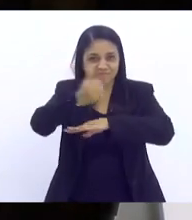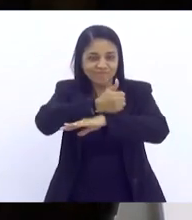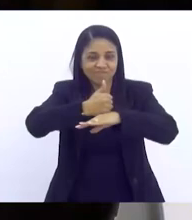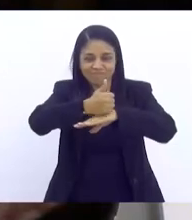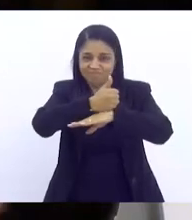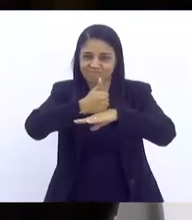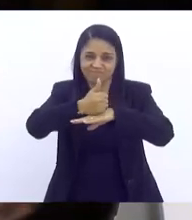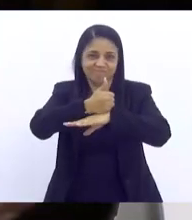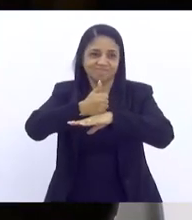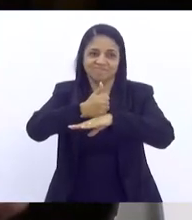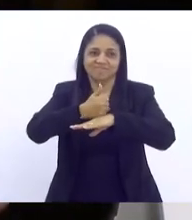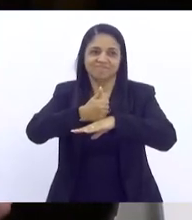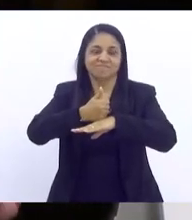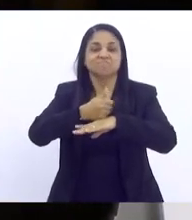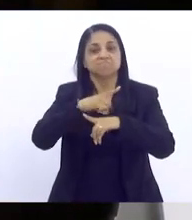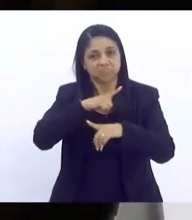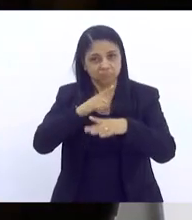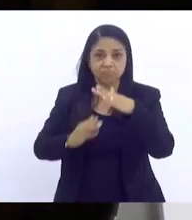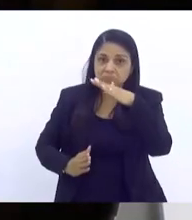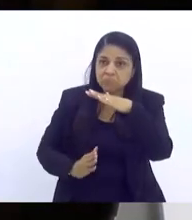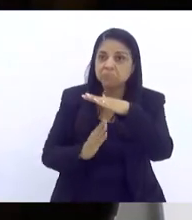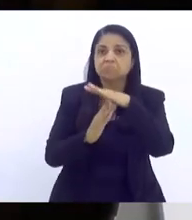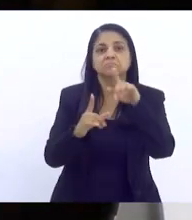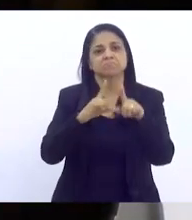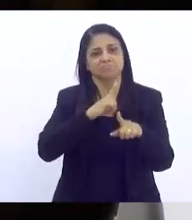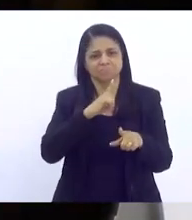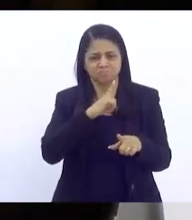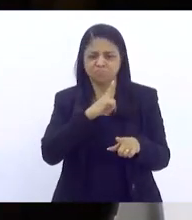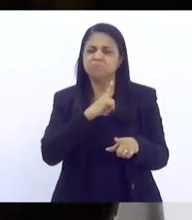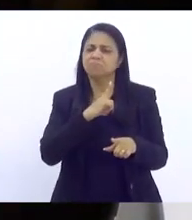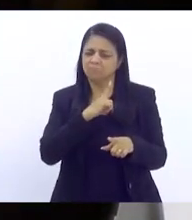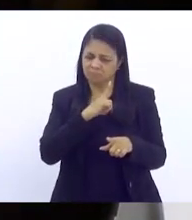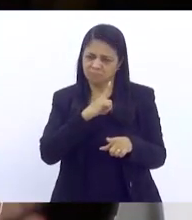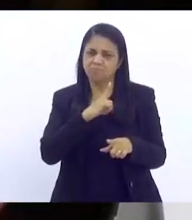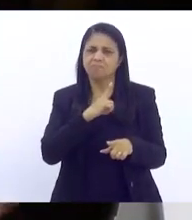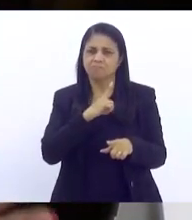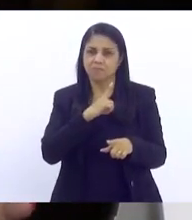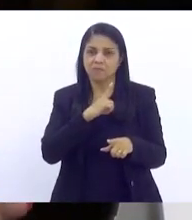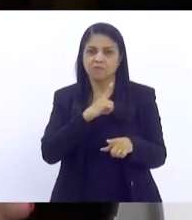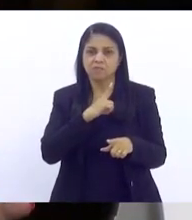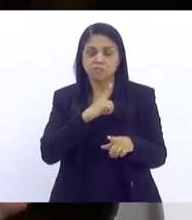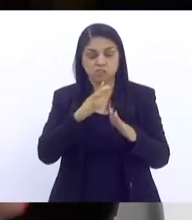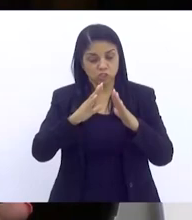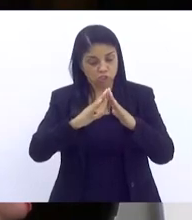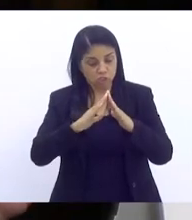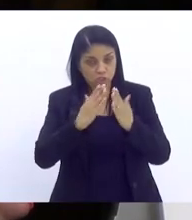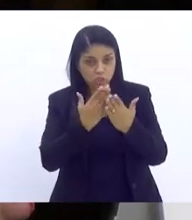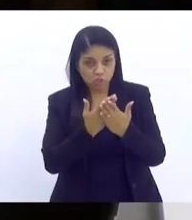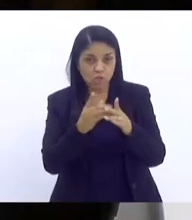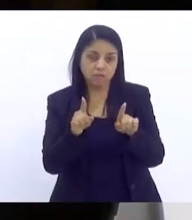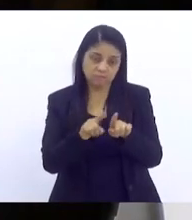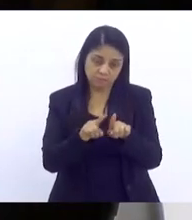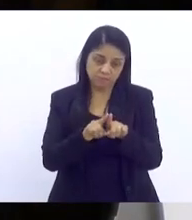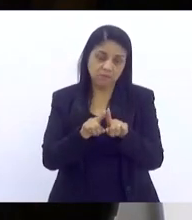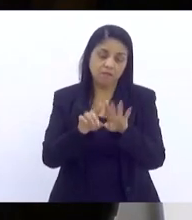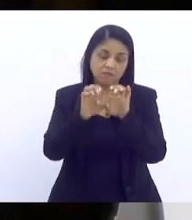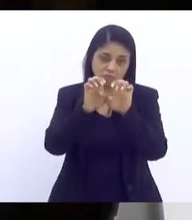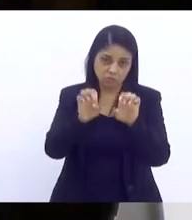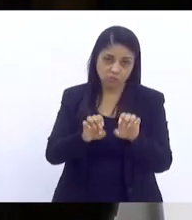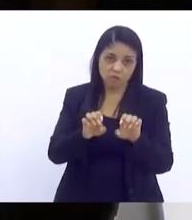ser para a séria, também vão ter limitações, assim como as escolas têm, porque são limitações que são estruturais e de prioridades,